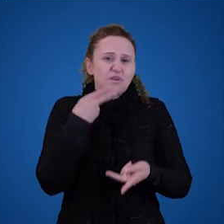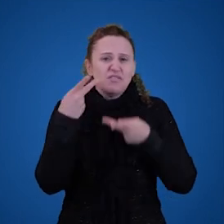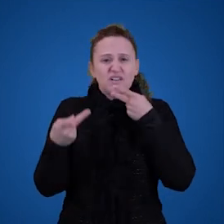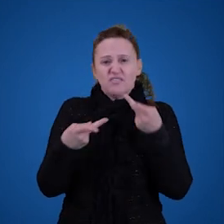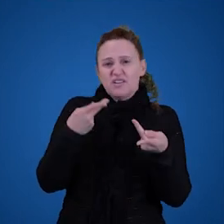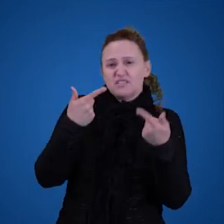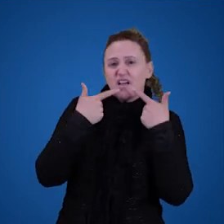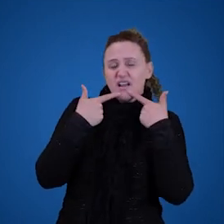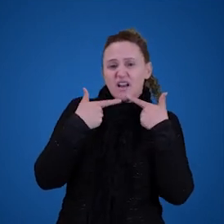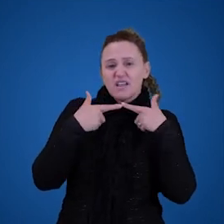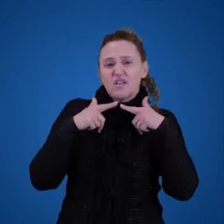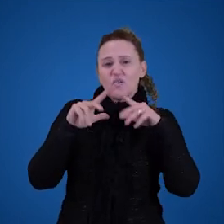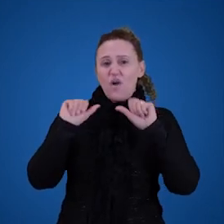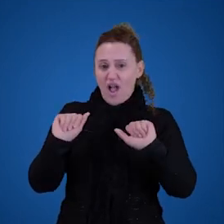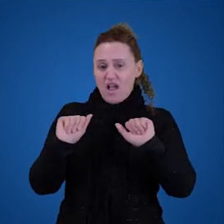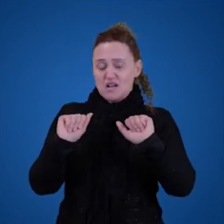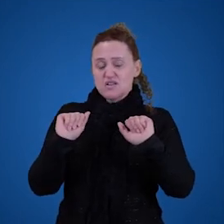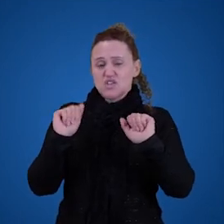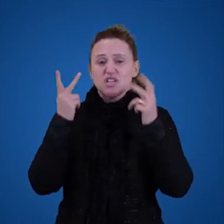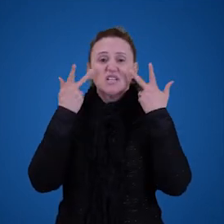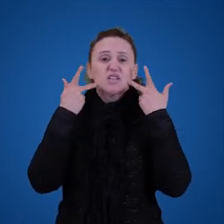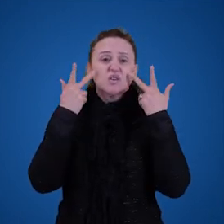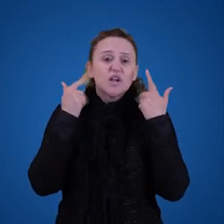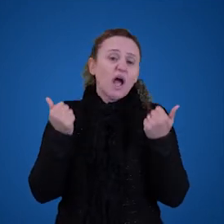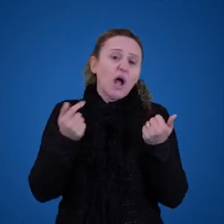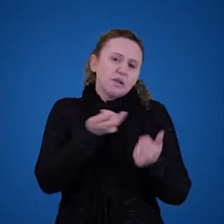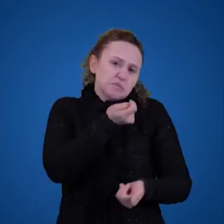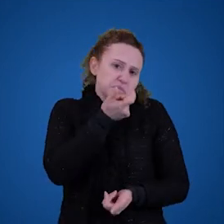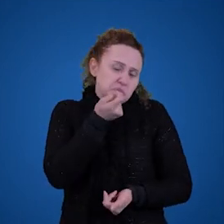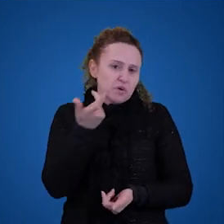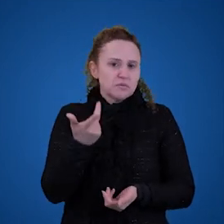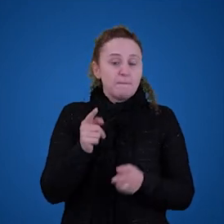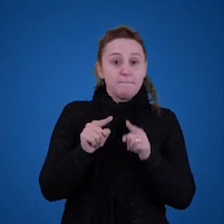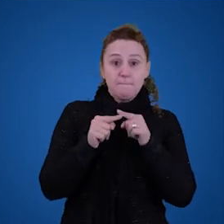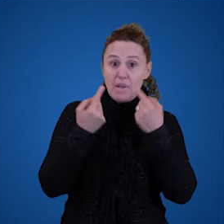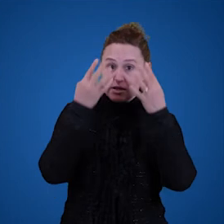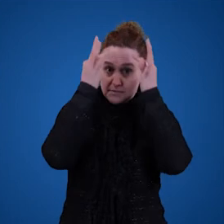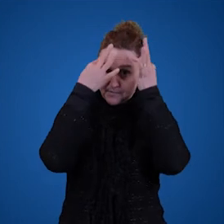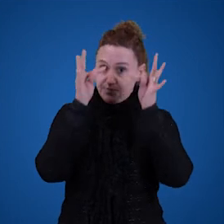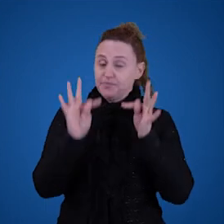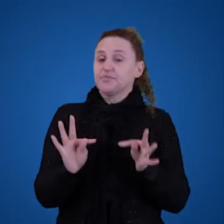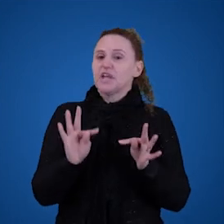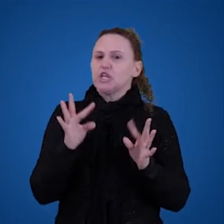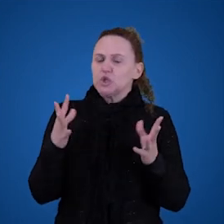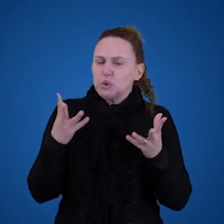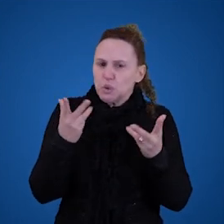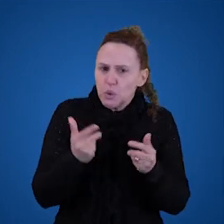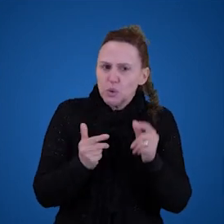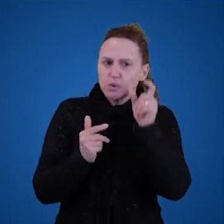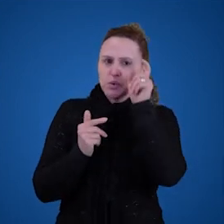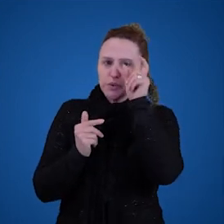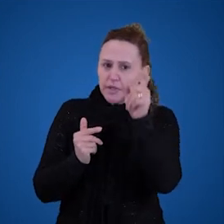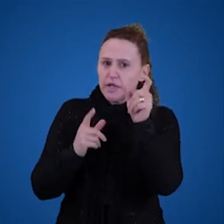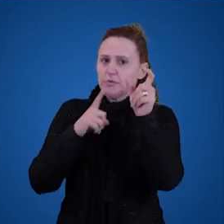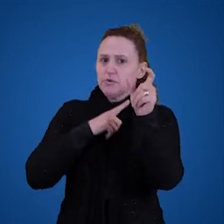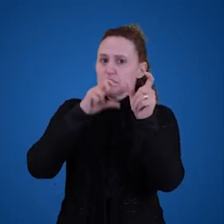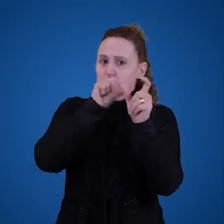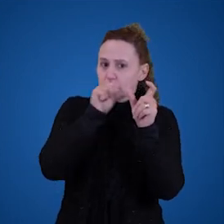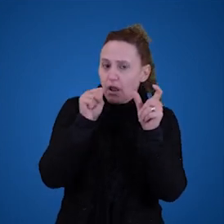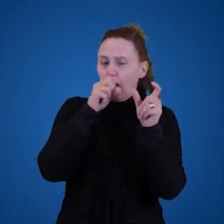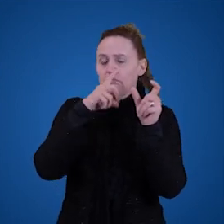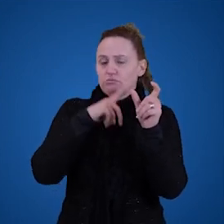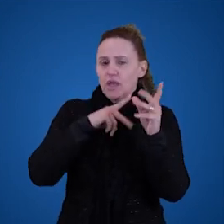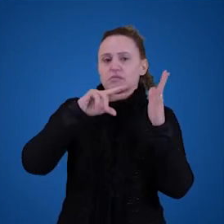natural não tem tanto disso. Mas repara, a tese diz o seguinte, todo termo singular tem significado